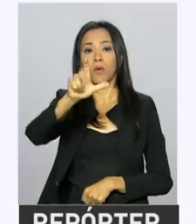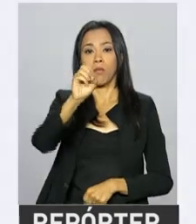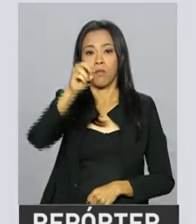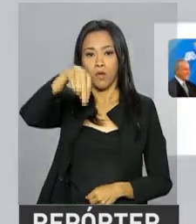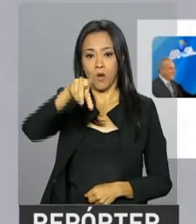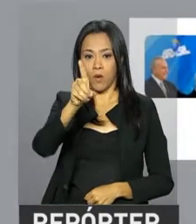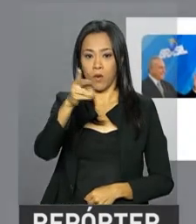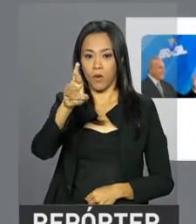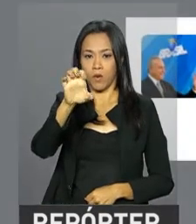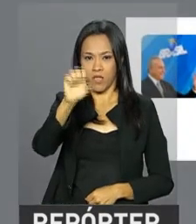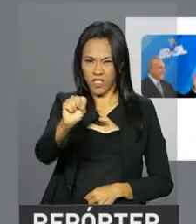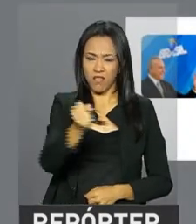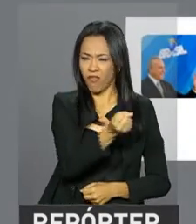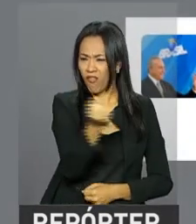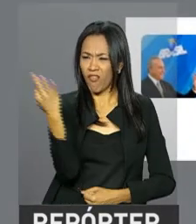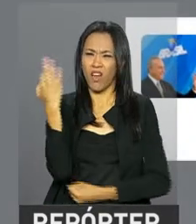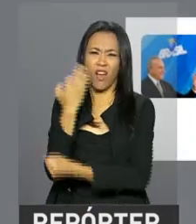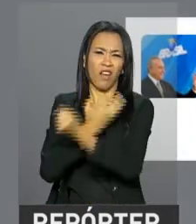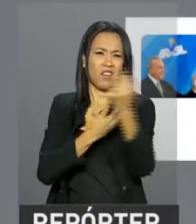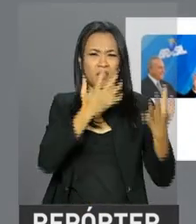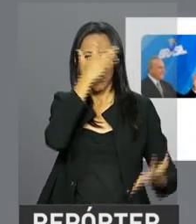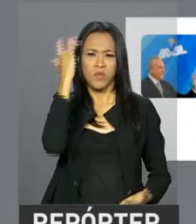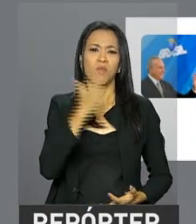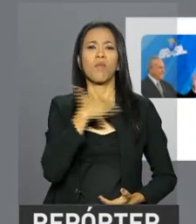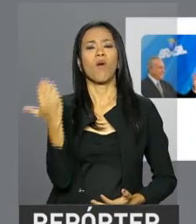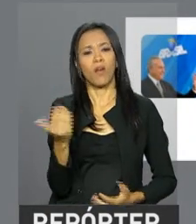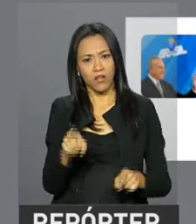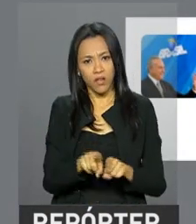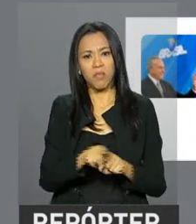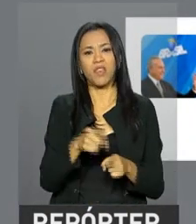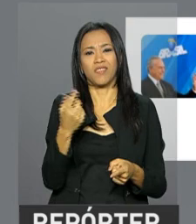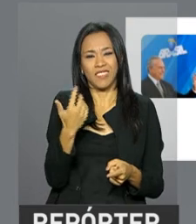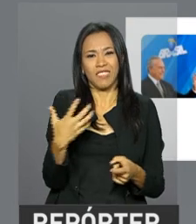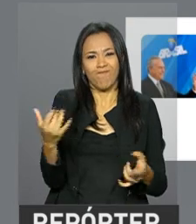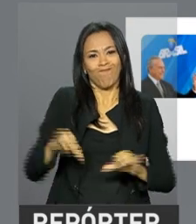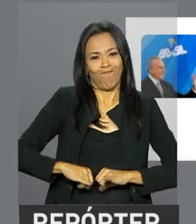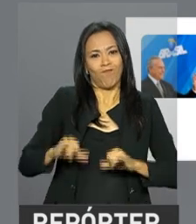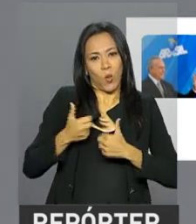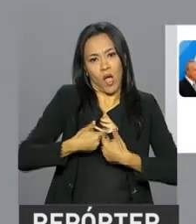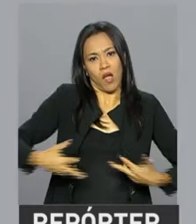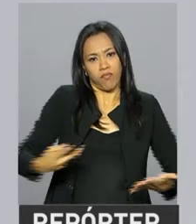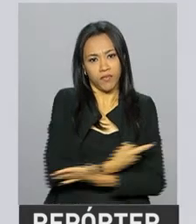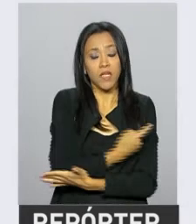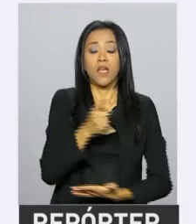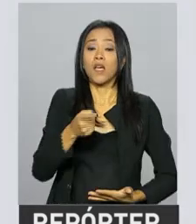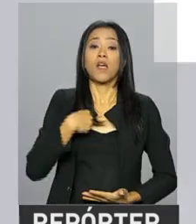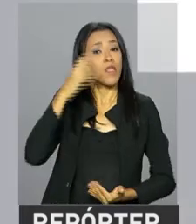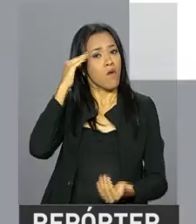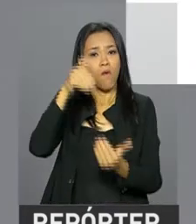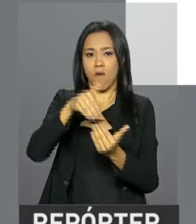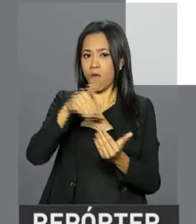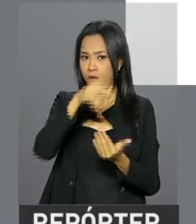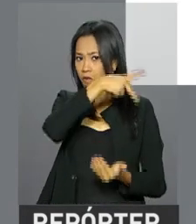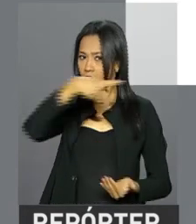deixando dezenas de mortos e de feridos. Pelas redes sociais, o presidente reiterou a condenação de todo o ato de